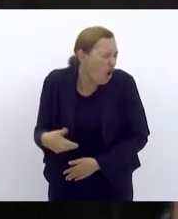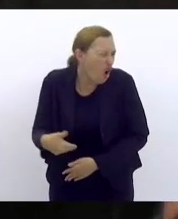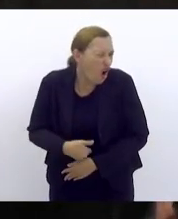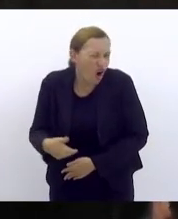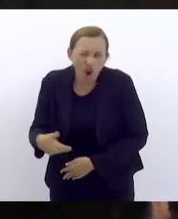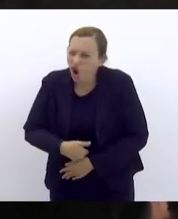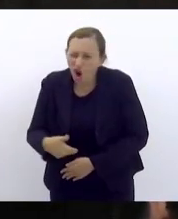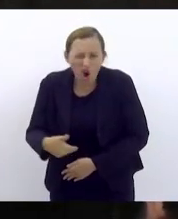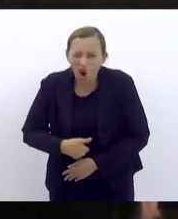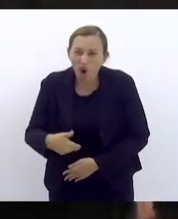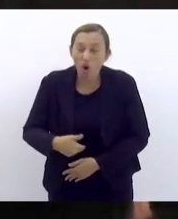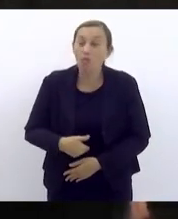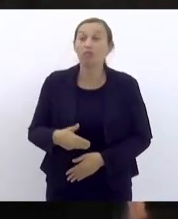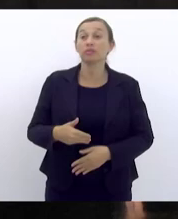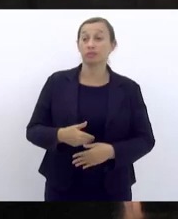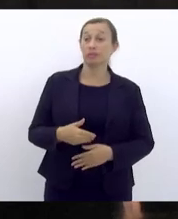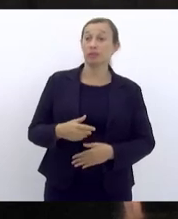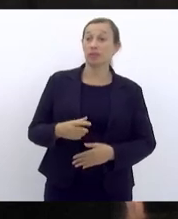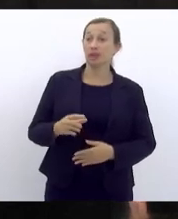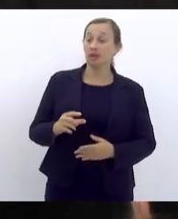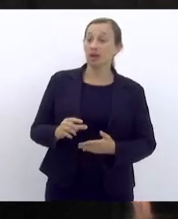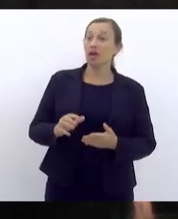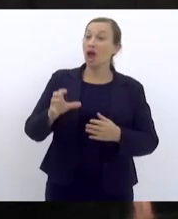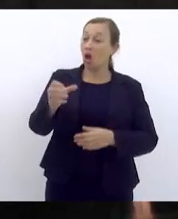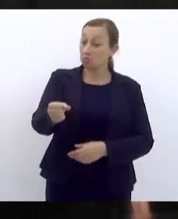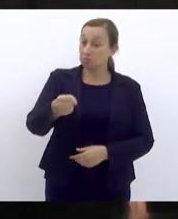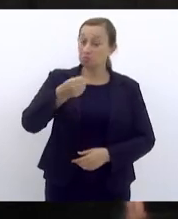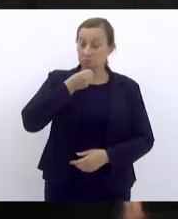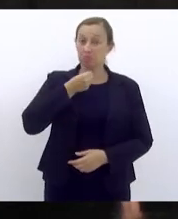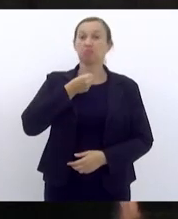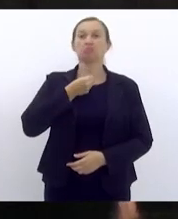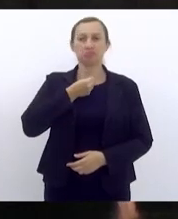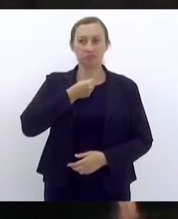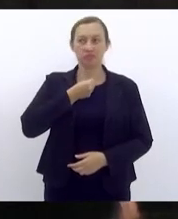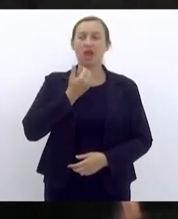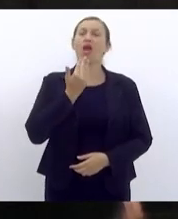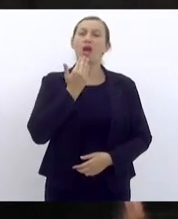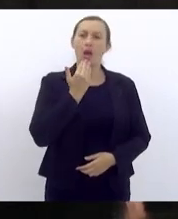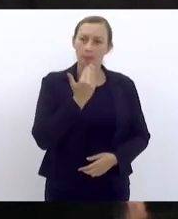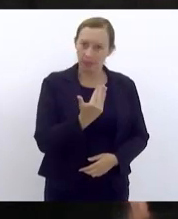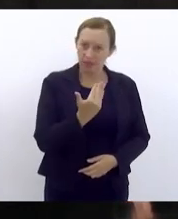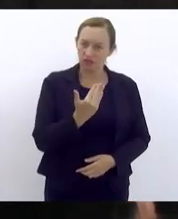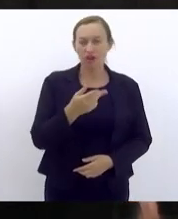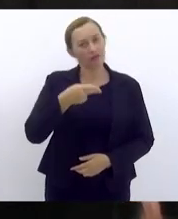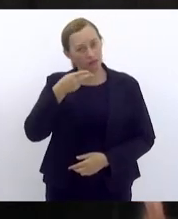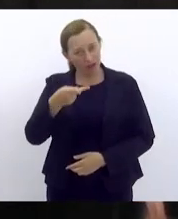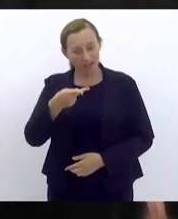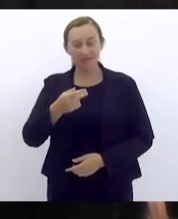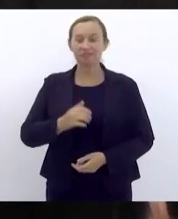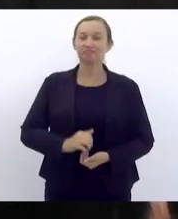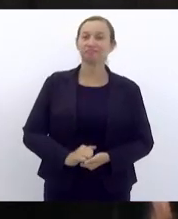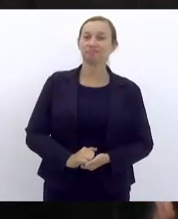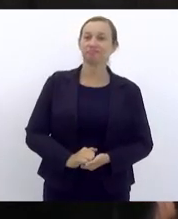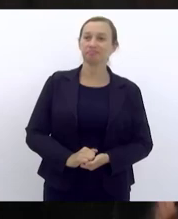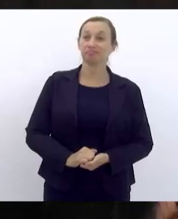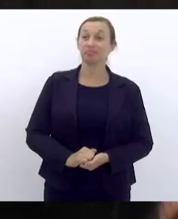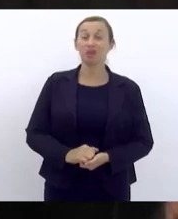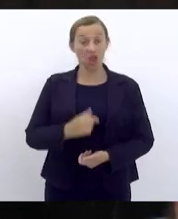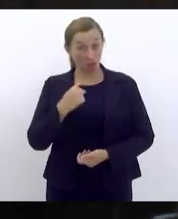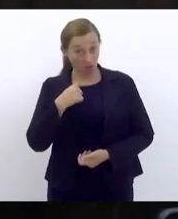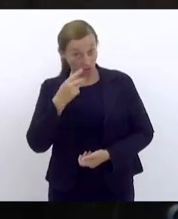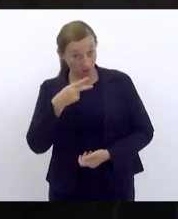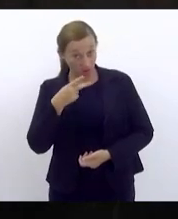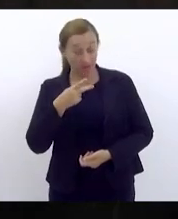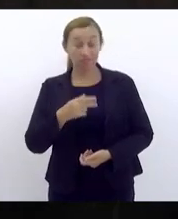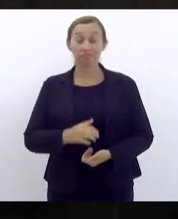ao pegar o microfone e pedir a palavra eu disse